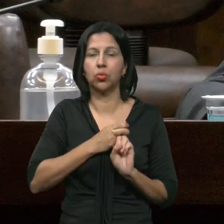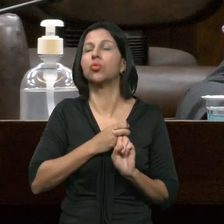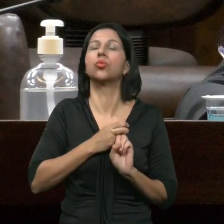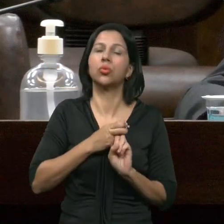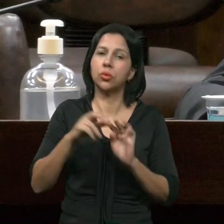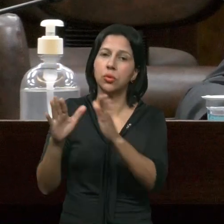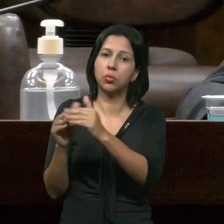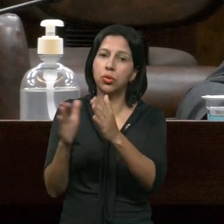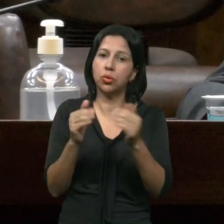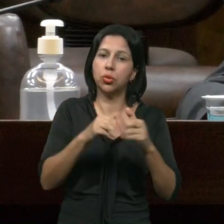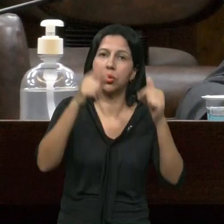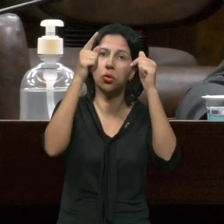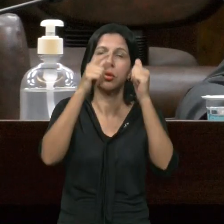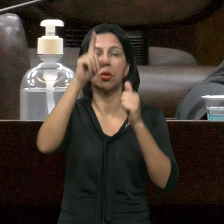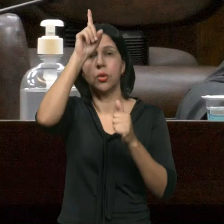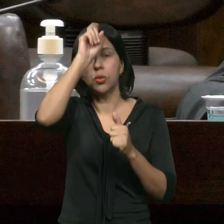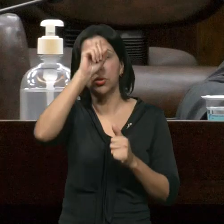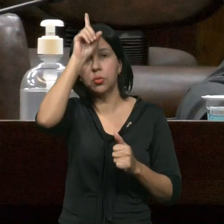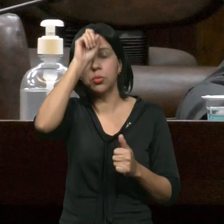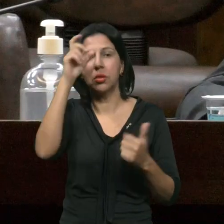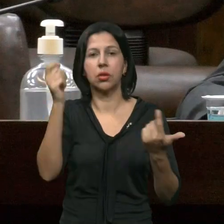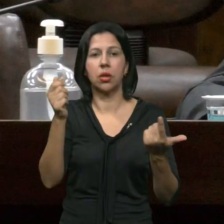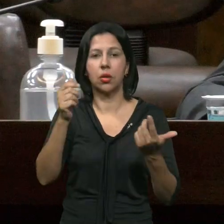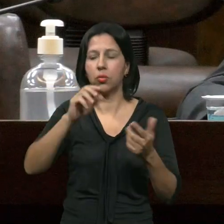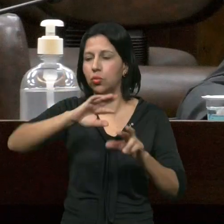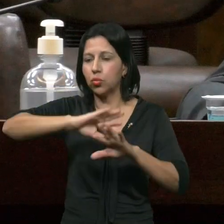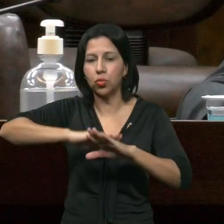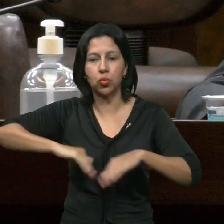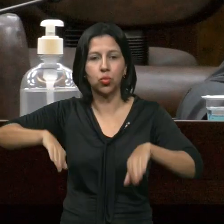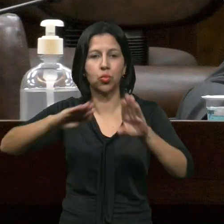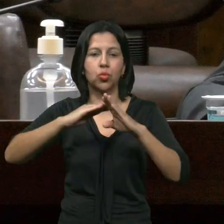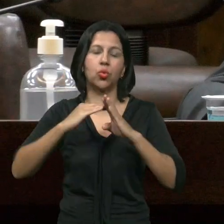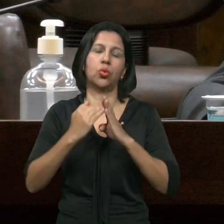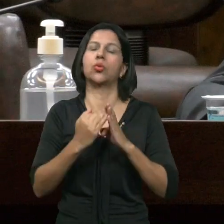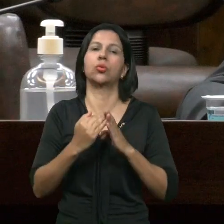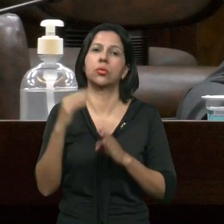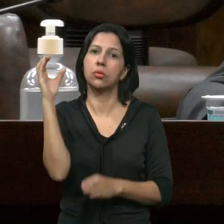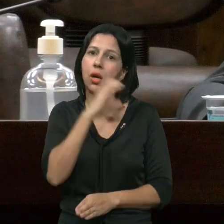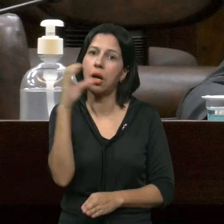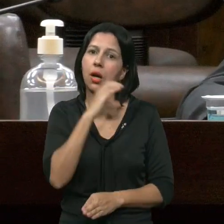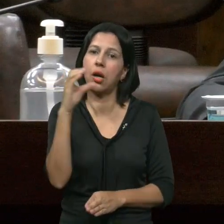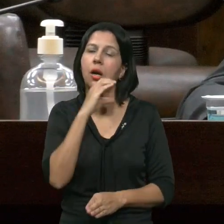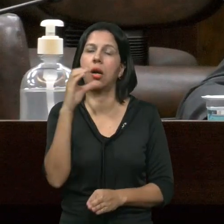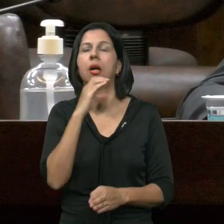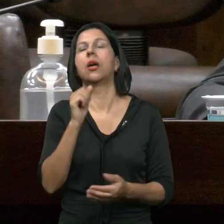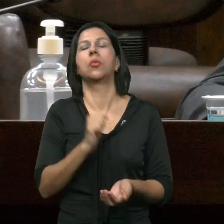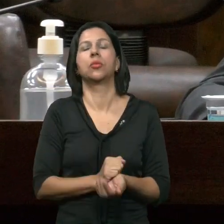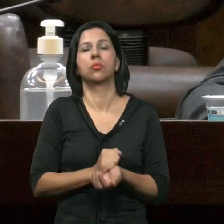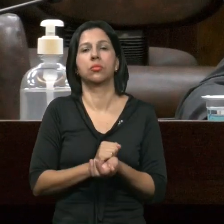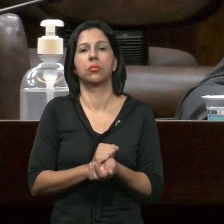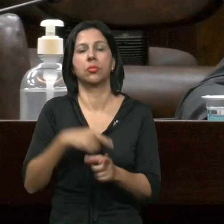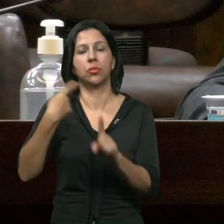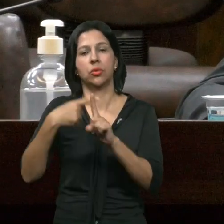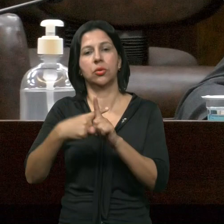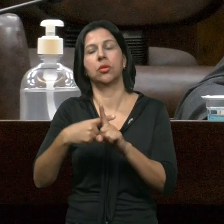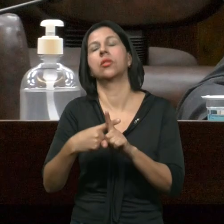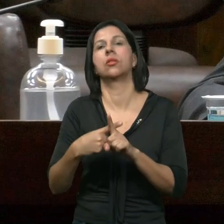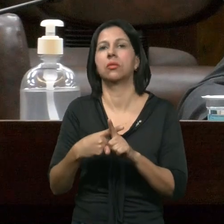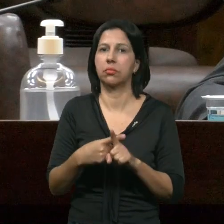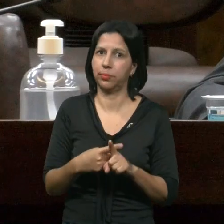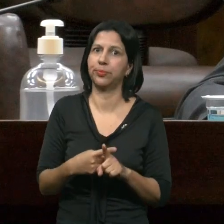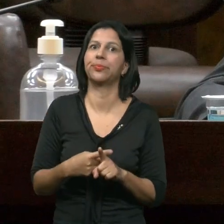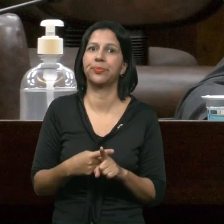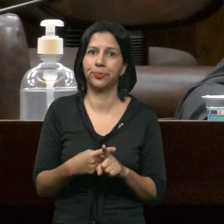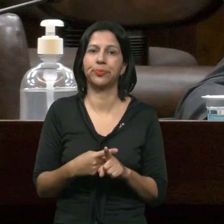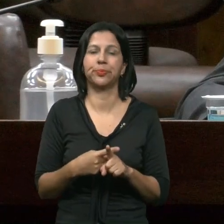Dos Hospitais Principalmente Da Unimar Da Santa Casa Para A gente Dar Agilidade Nessa Questão Porque Depende